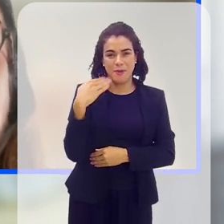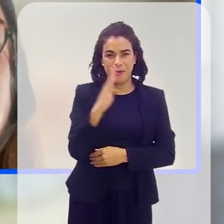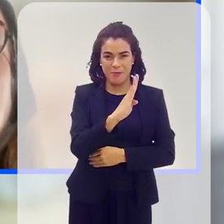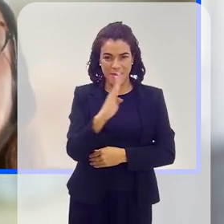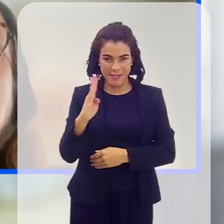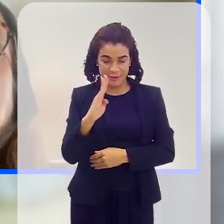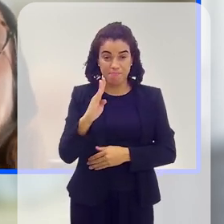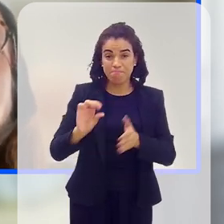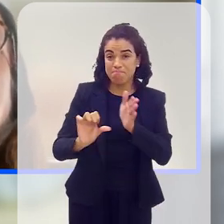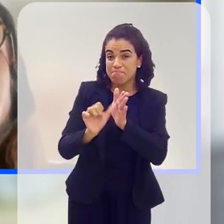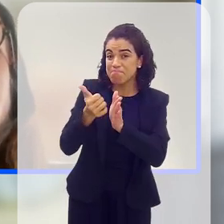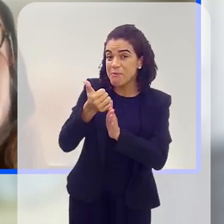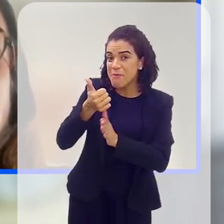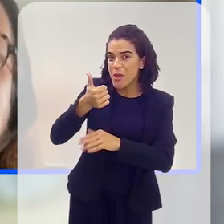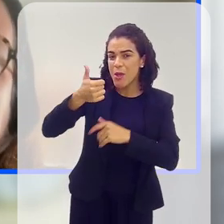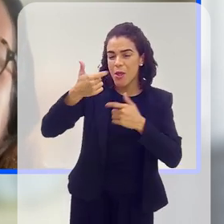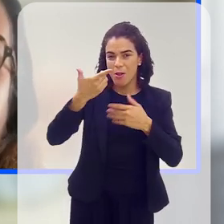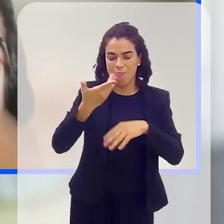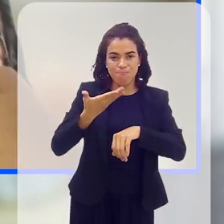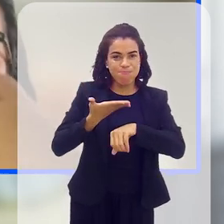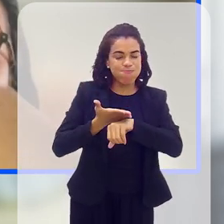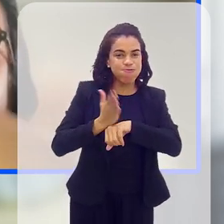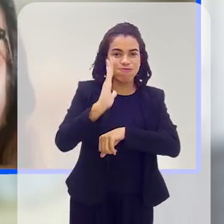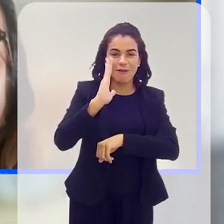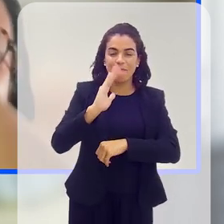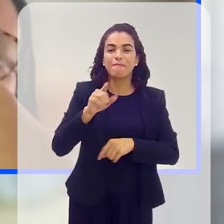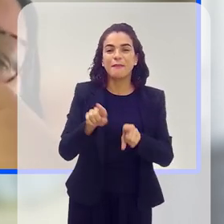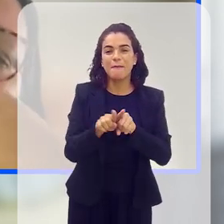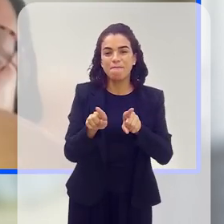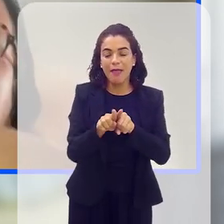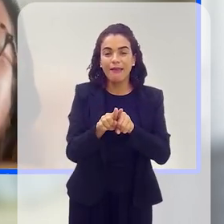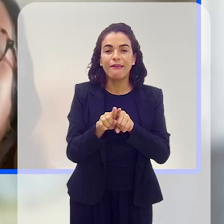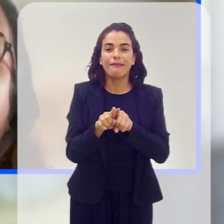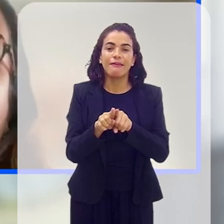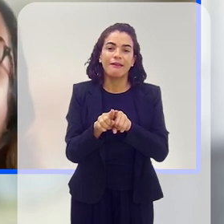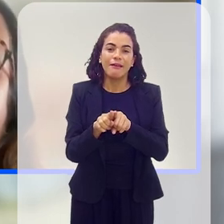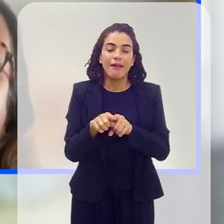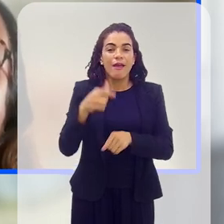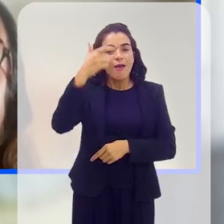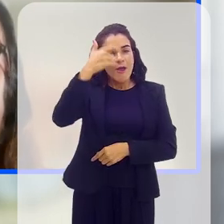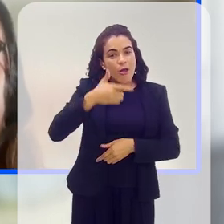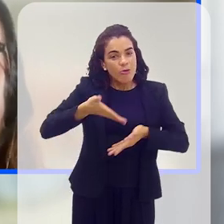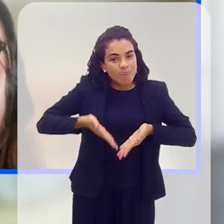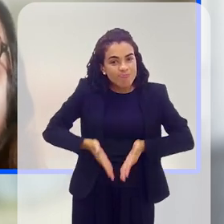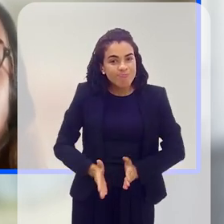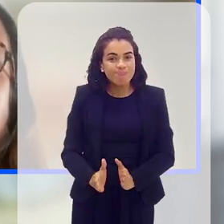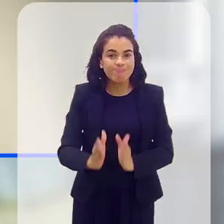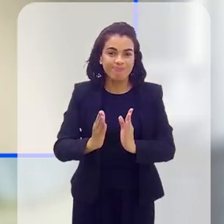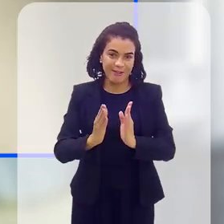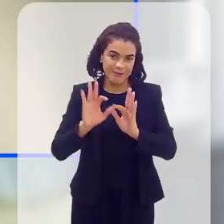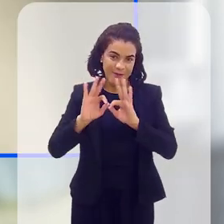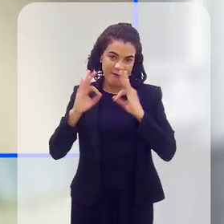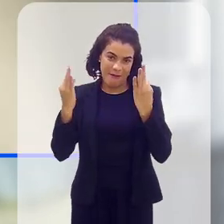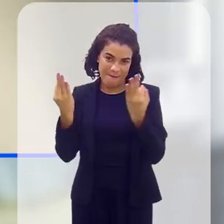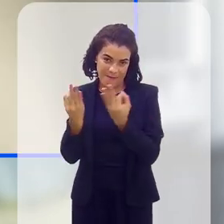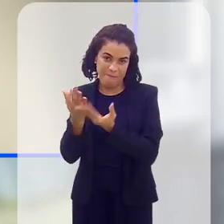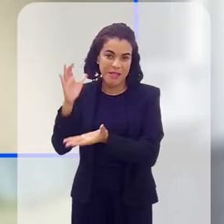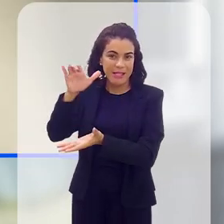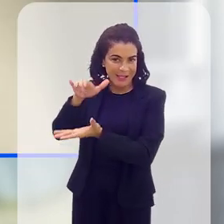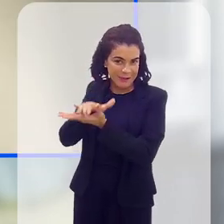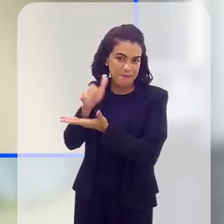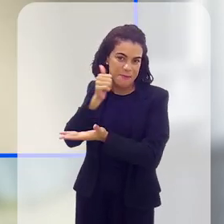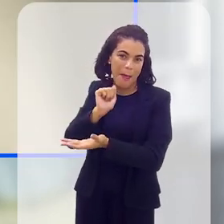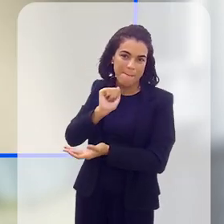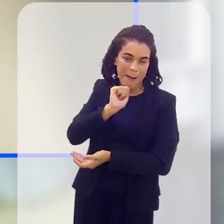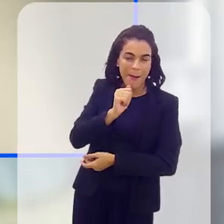lugar. Foi para a carteira de comércio exterior. Então, eu tive... Eu nasci num lar. Ele casou com minha mãe, né?